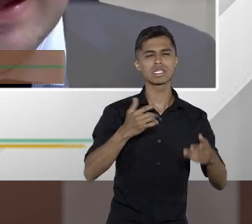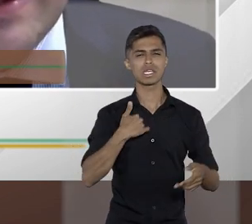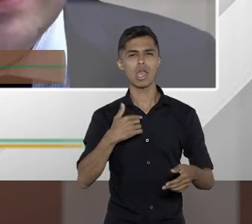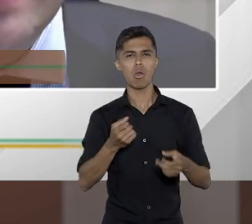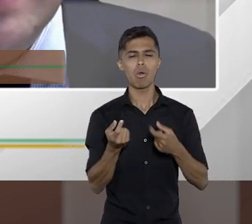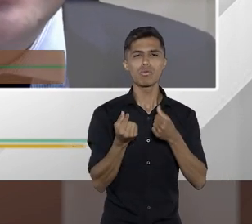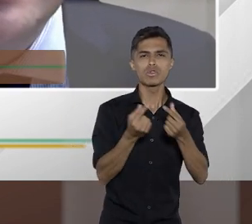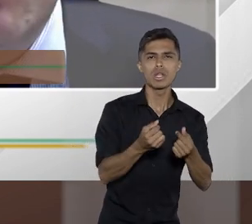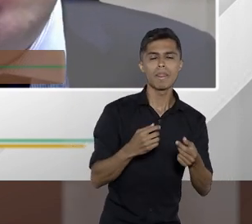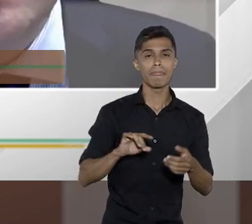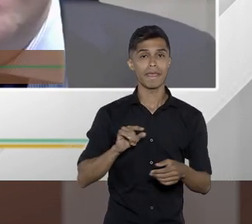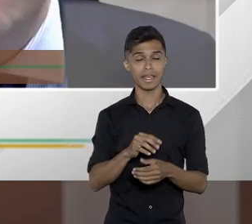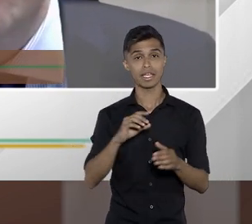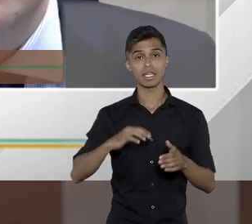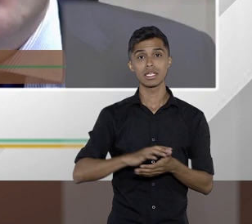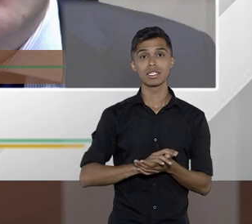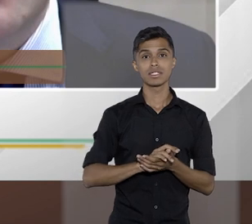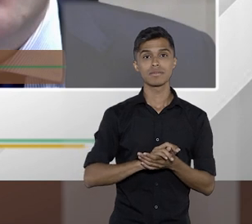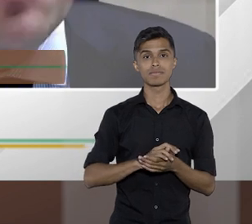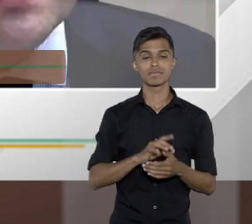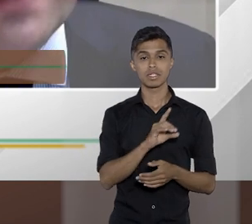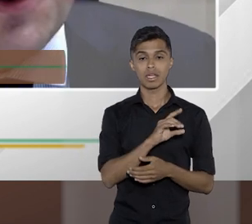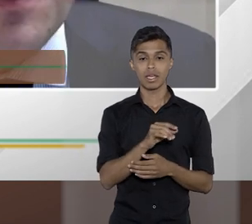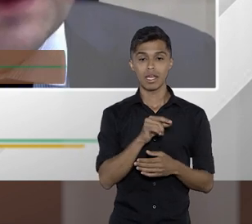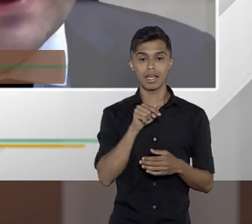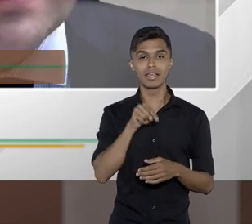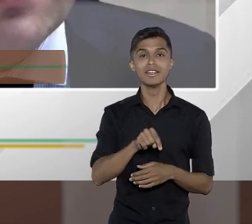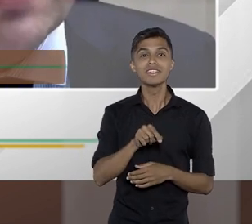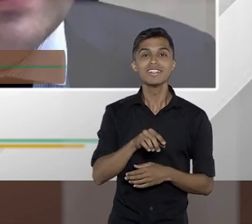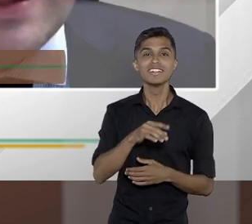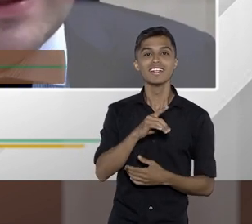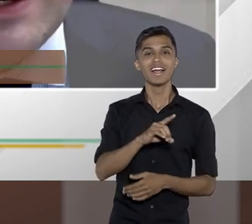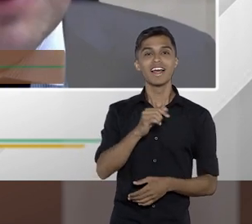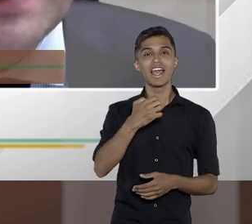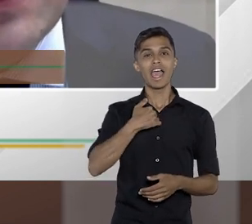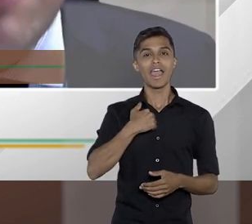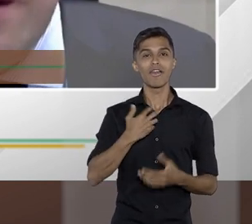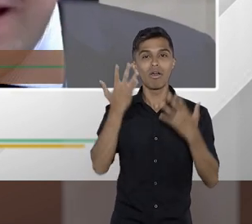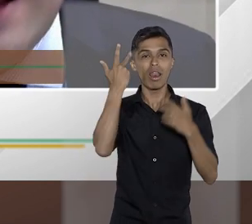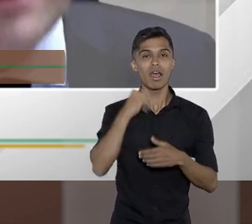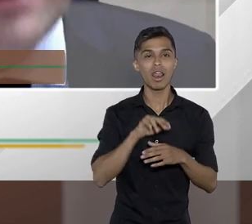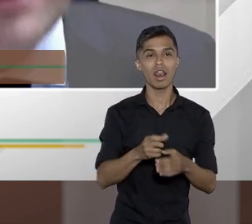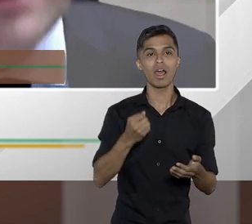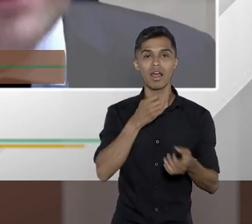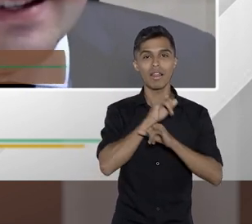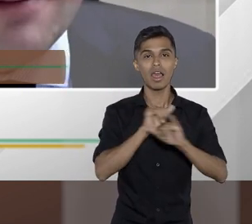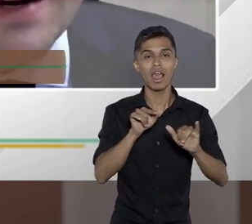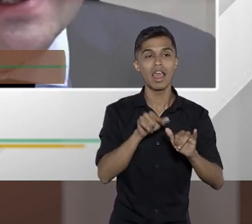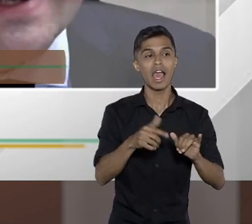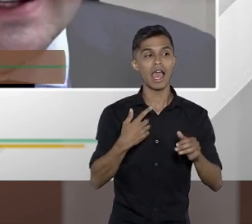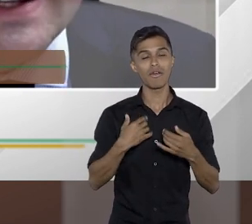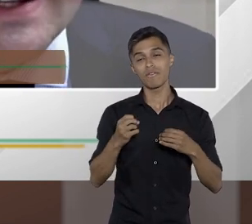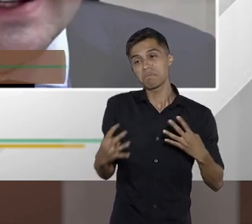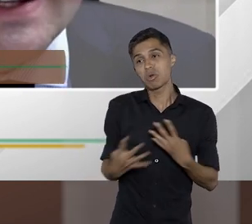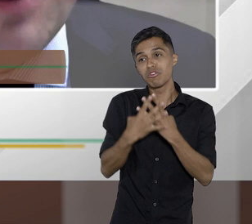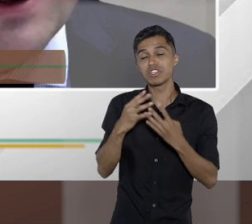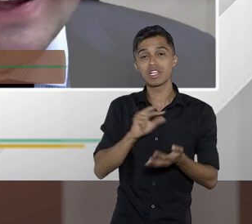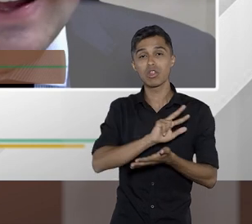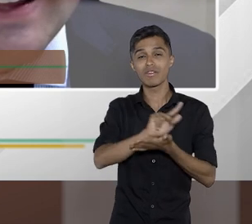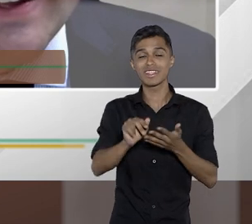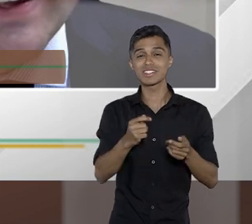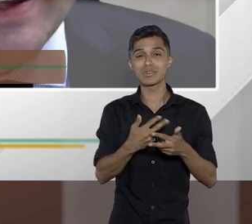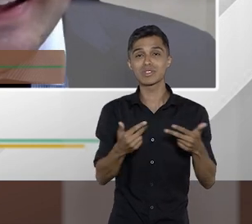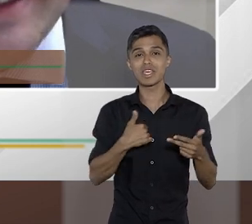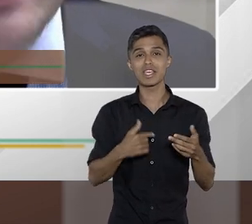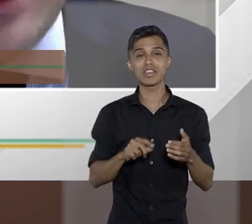gastando e na Declaração de Imposto de Renda praticamente é uma confissão. Se você tem ali uma segunda família, vai estar presente na Declaração